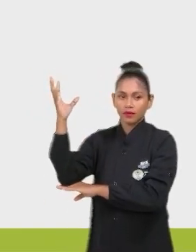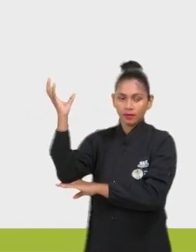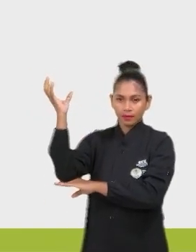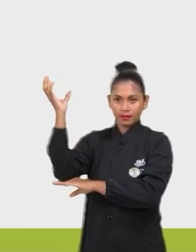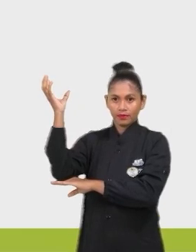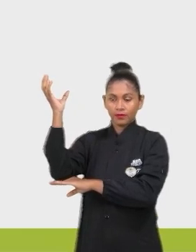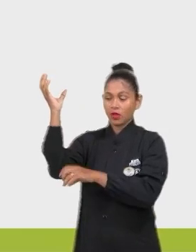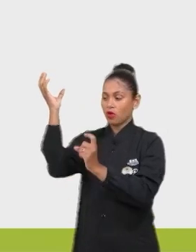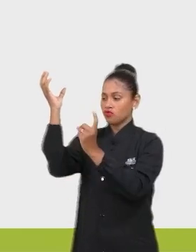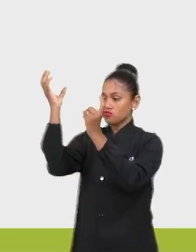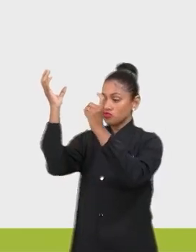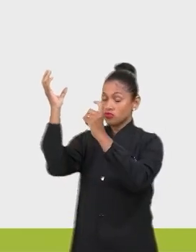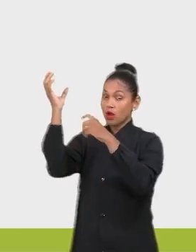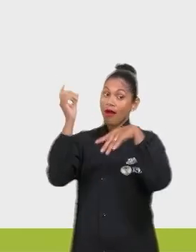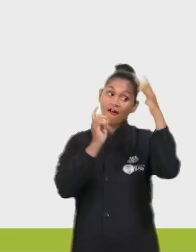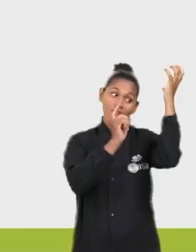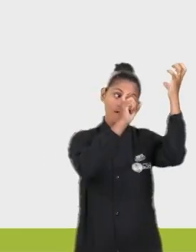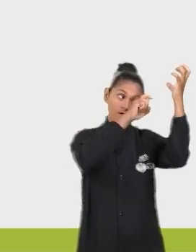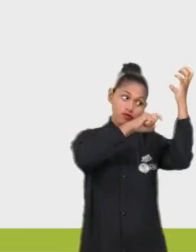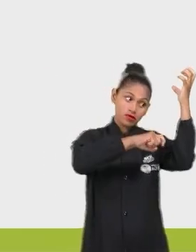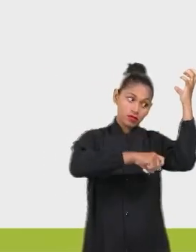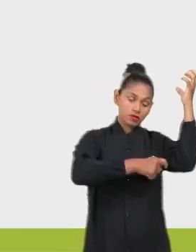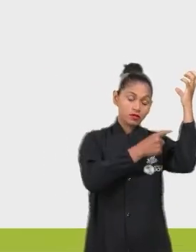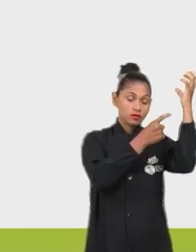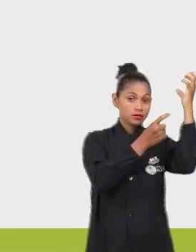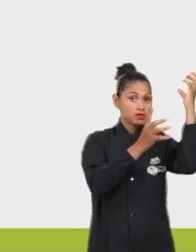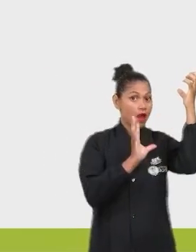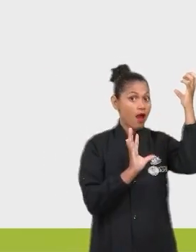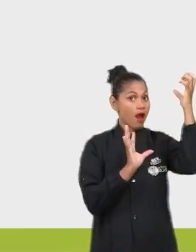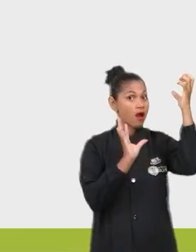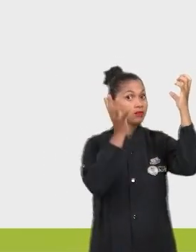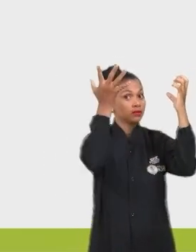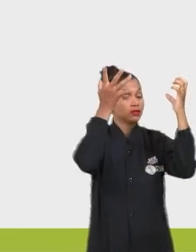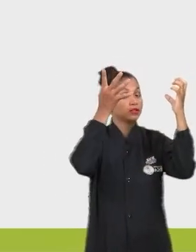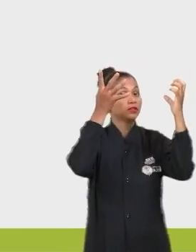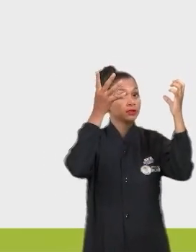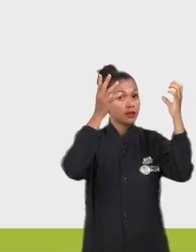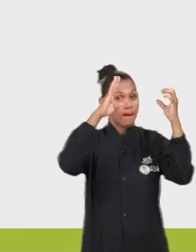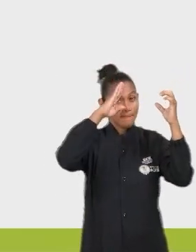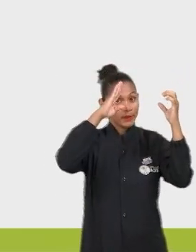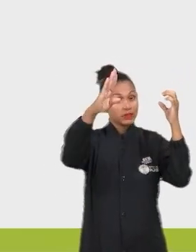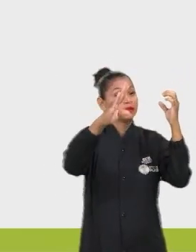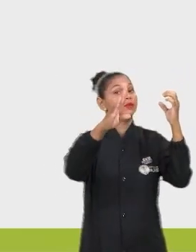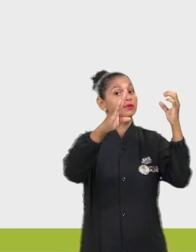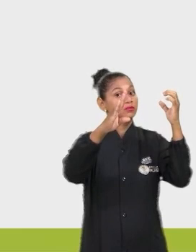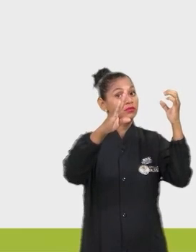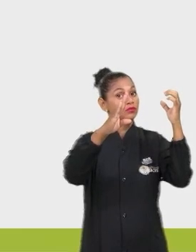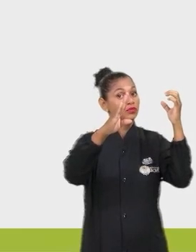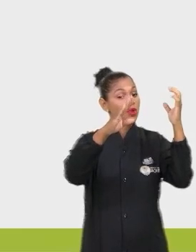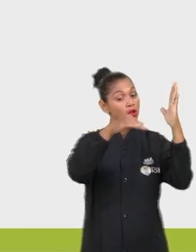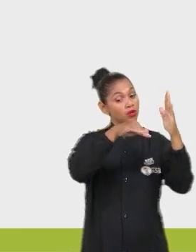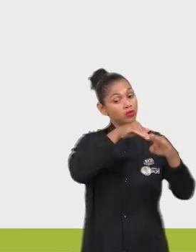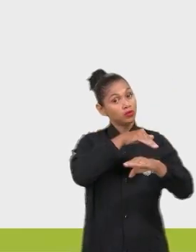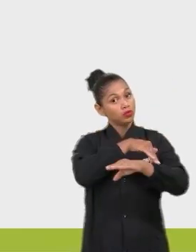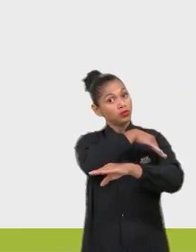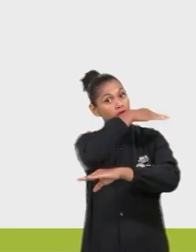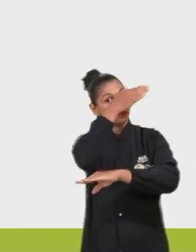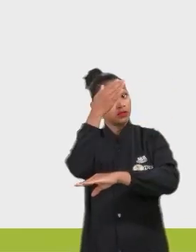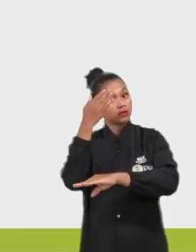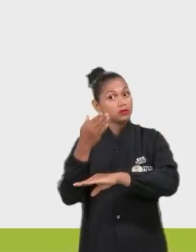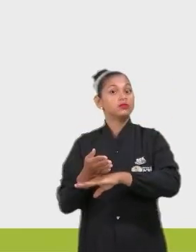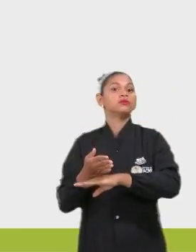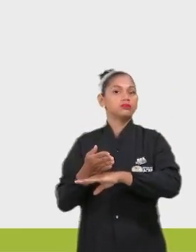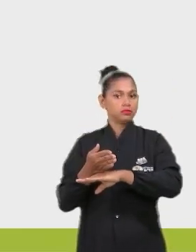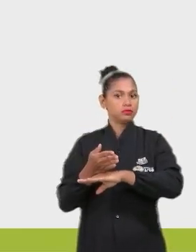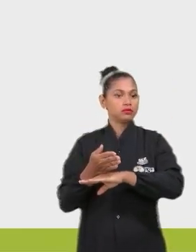fotossíntese é que vai acontecer principalmente com a liberação de oxigênio durante o dia. E